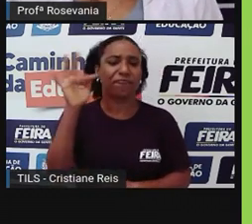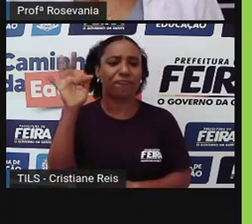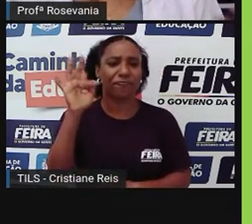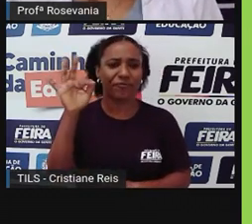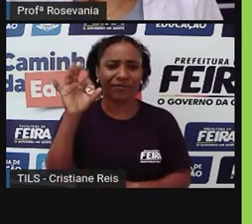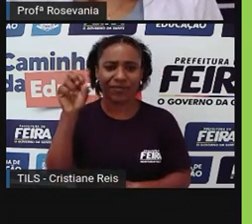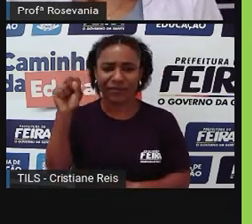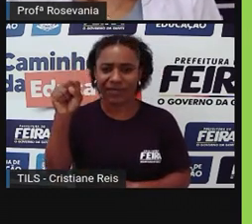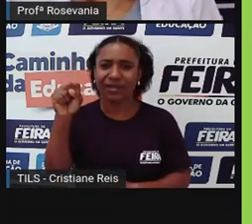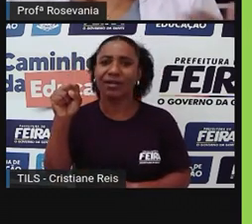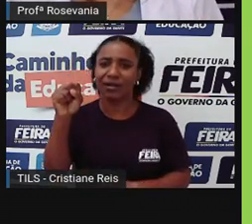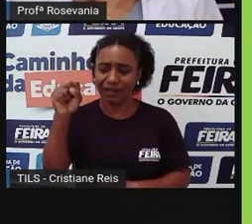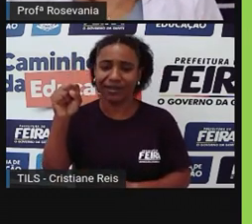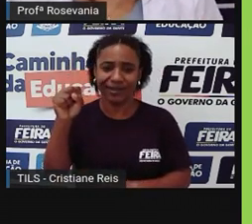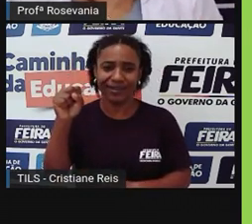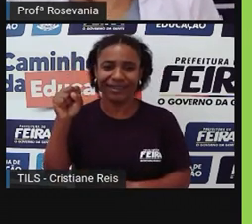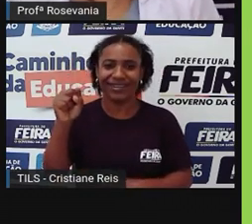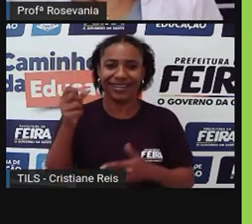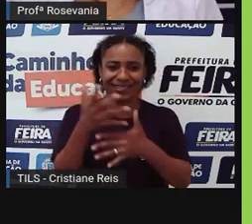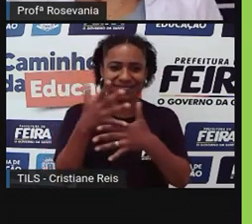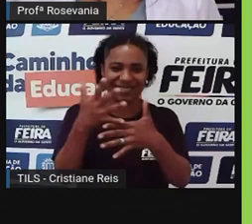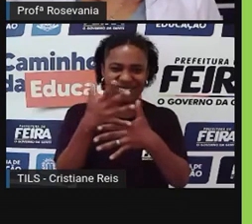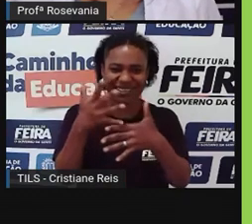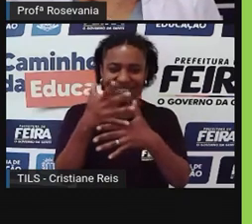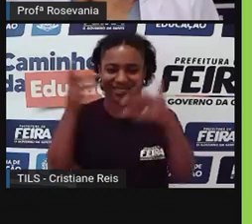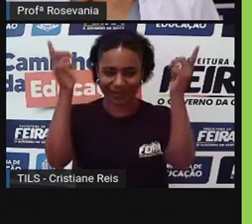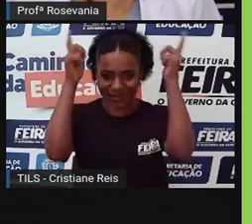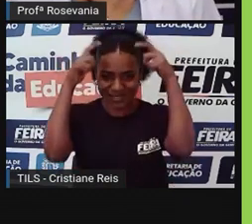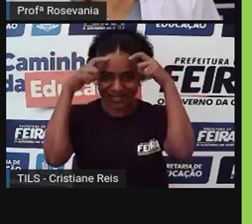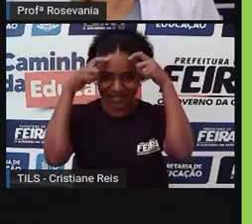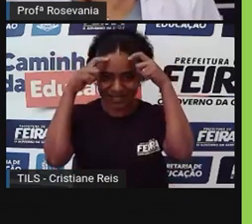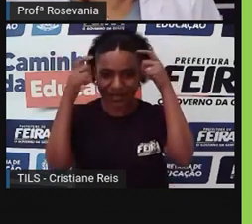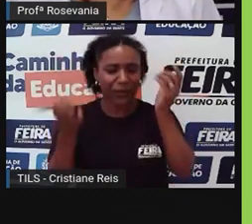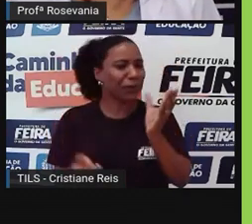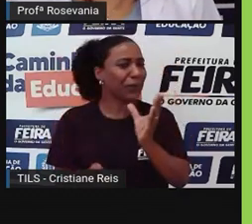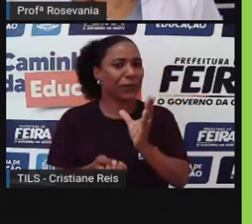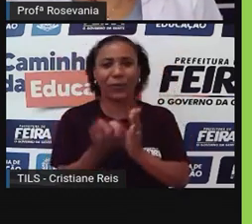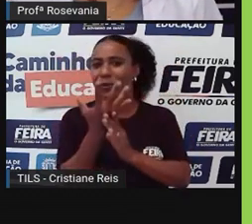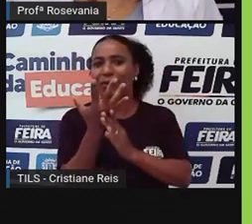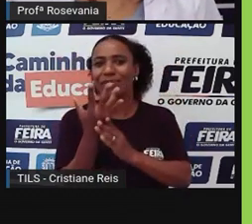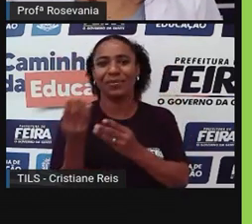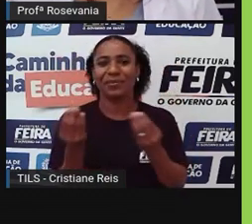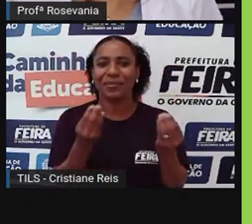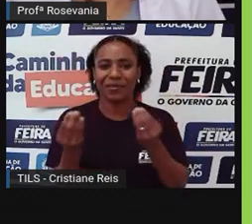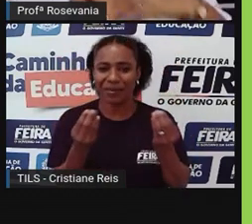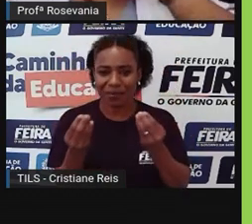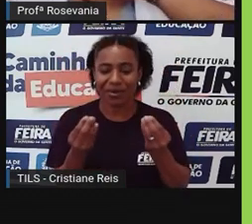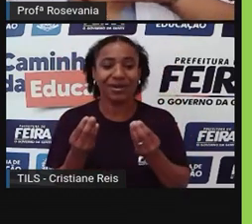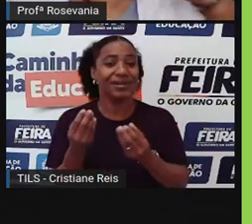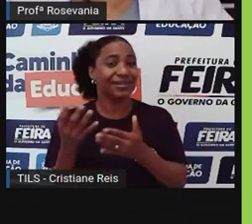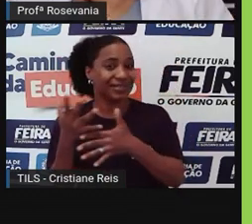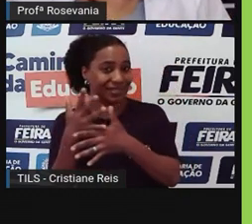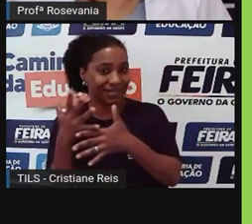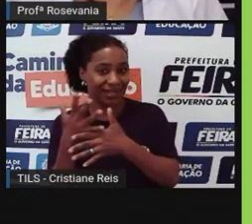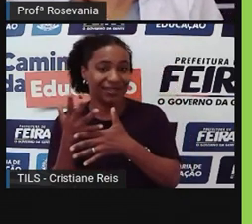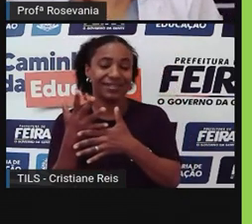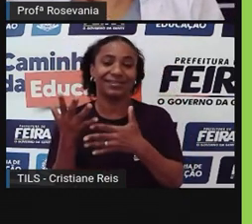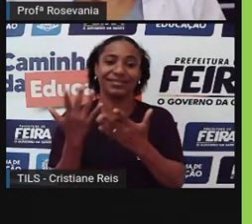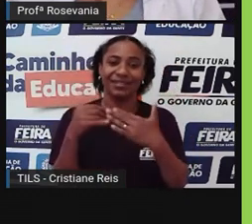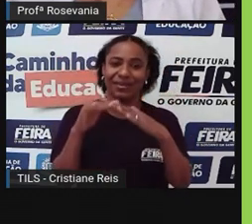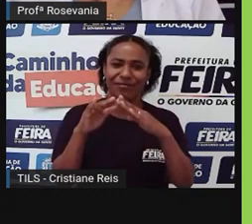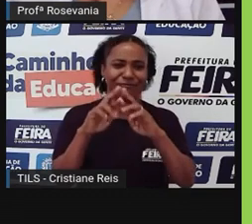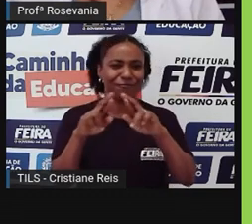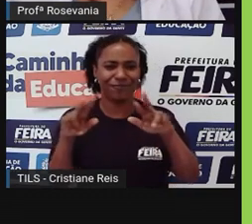Porque ela recebe essas alcunhas, né, são vários nomes, Feira, Cidade Princesa, Princesa do Sertão, Cidade Escola, tem uma série de